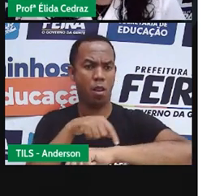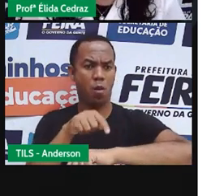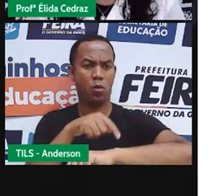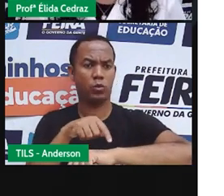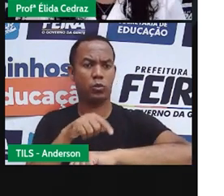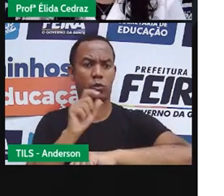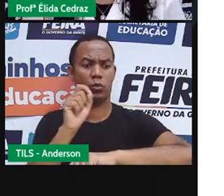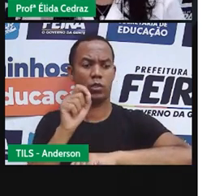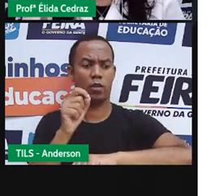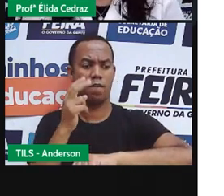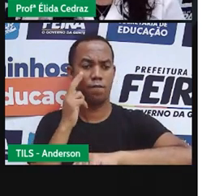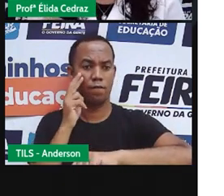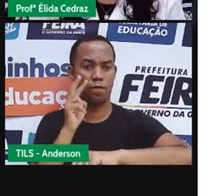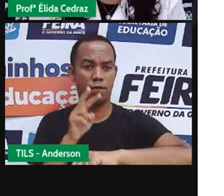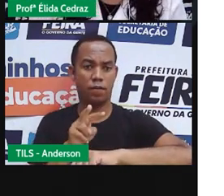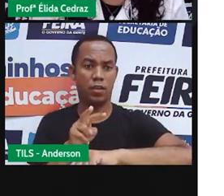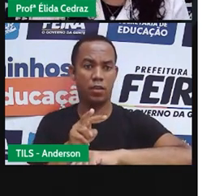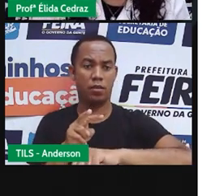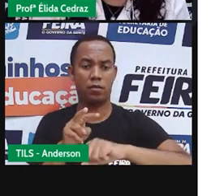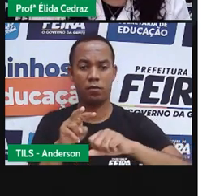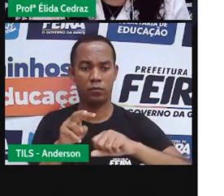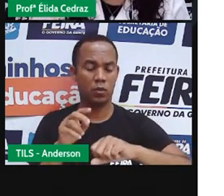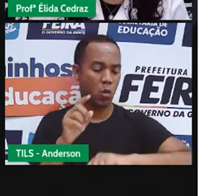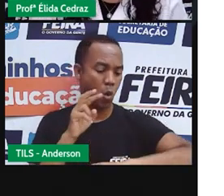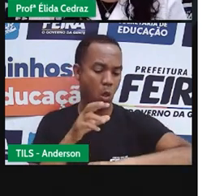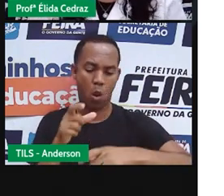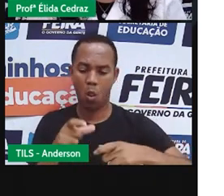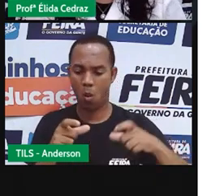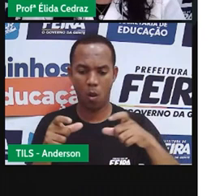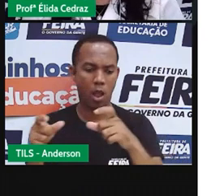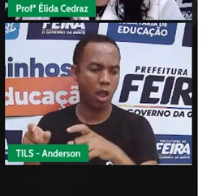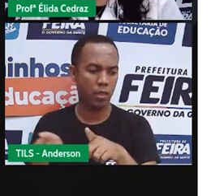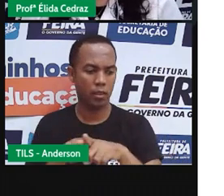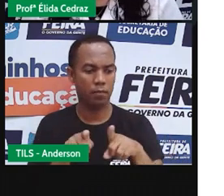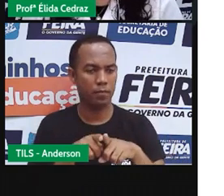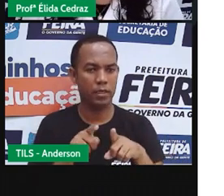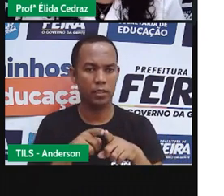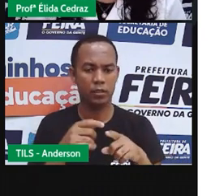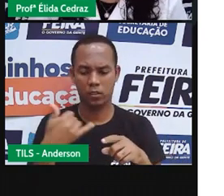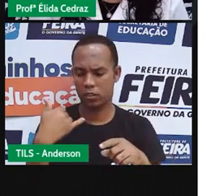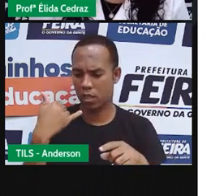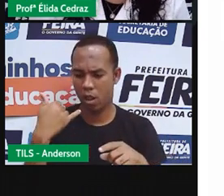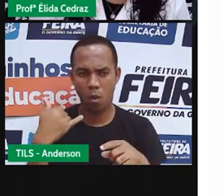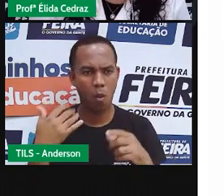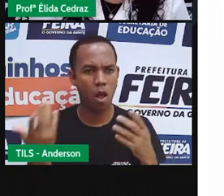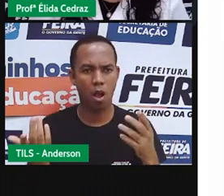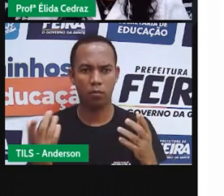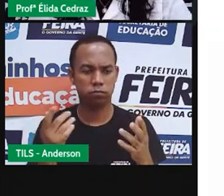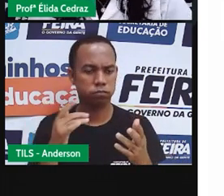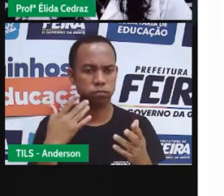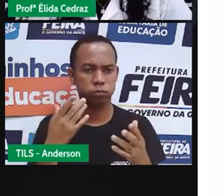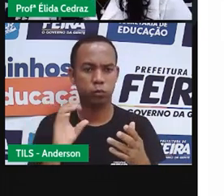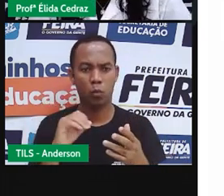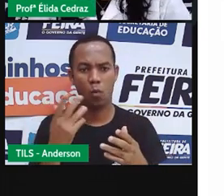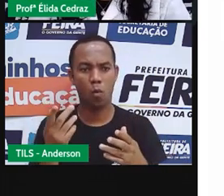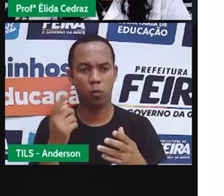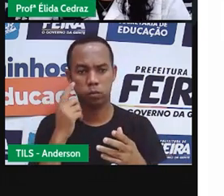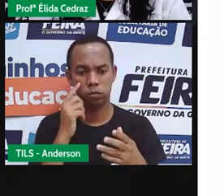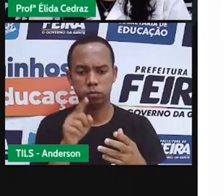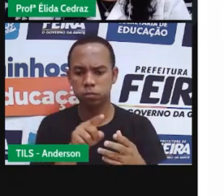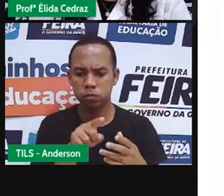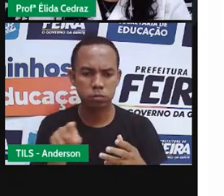digitais. Que você vê na tela do computador, na tela do celular, no micro-ondas, nos